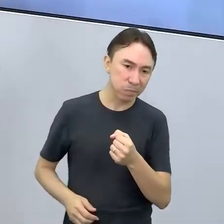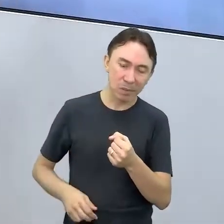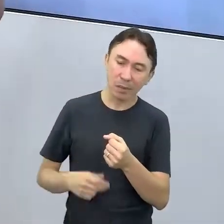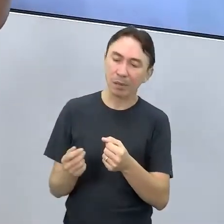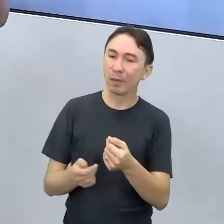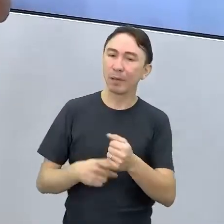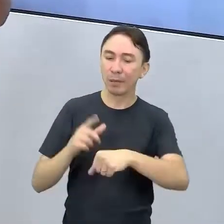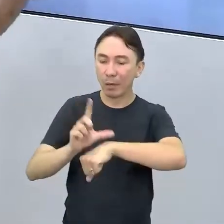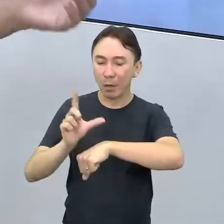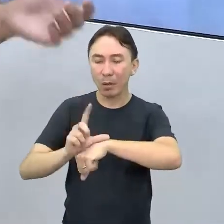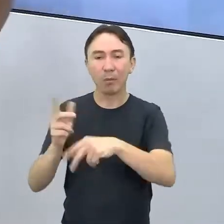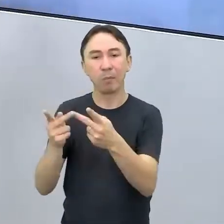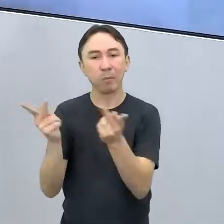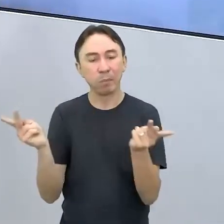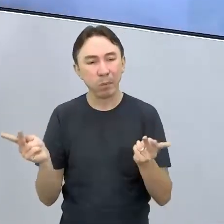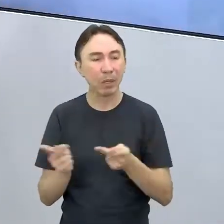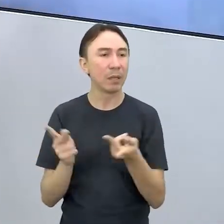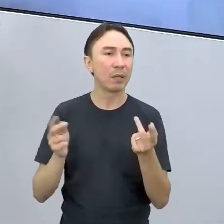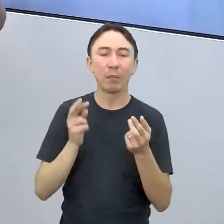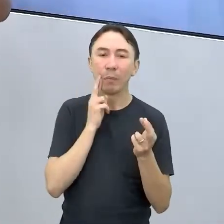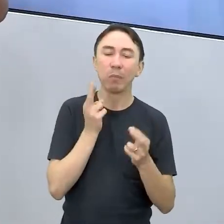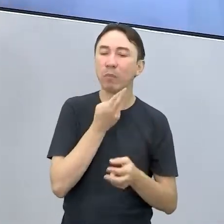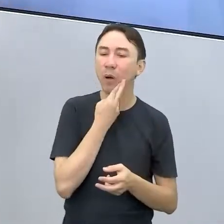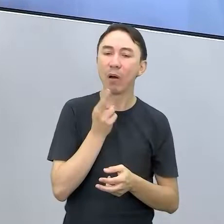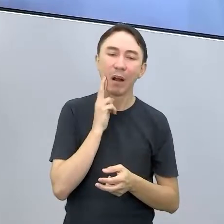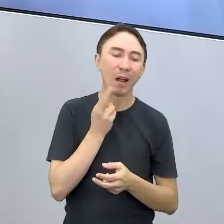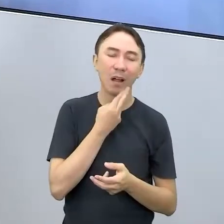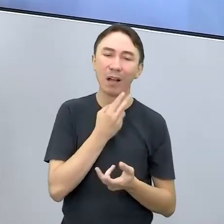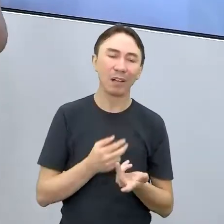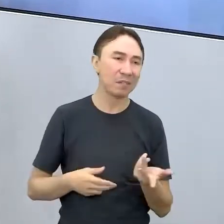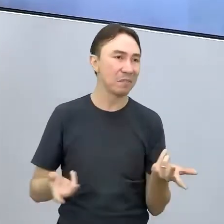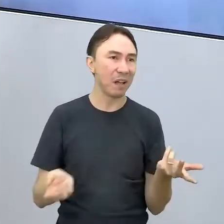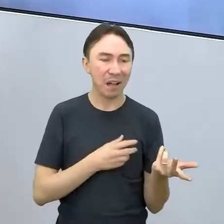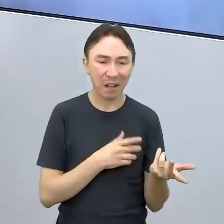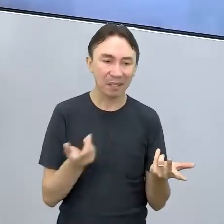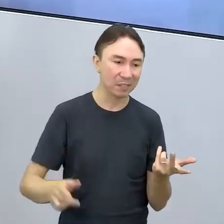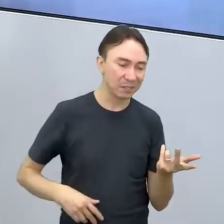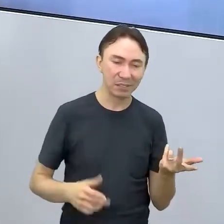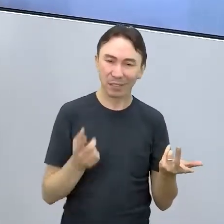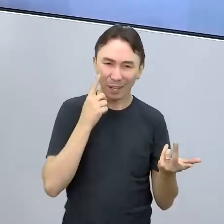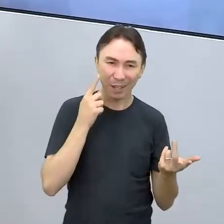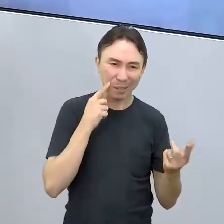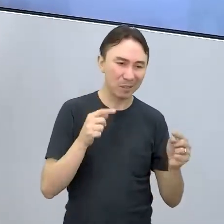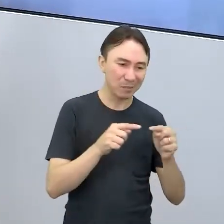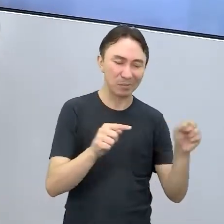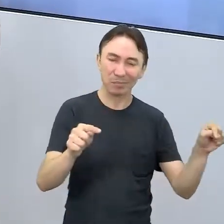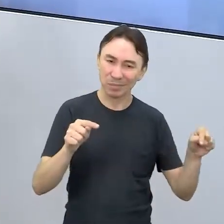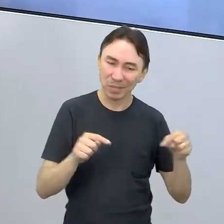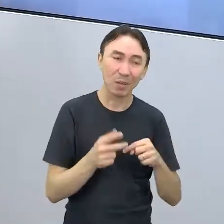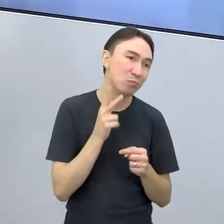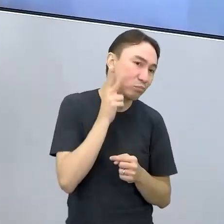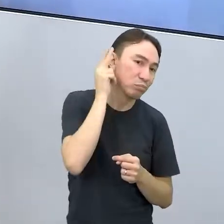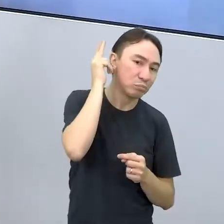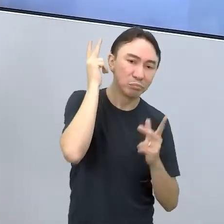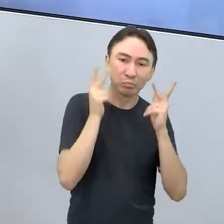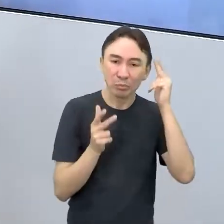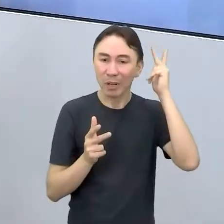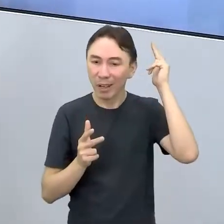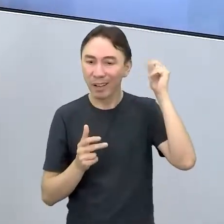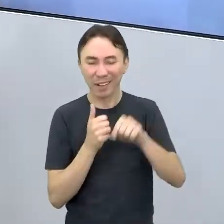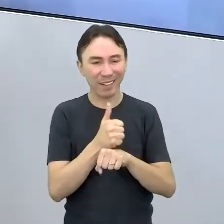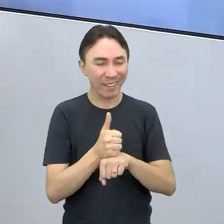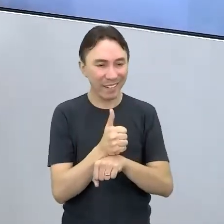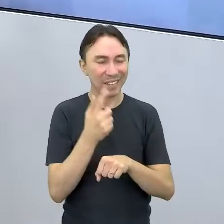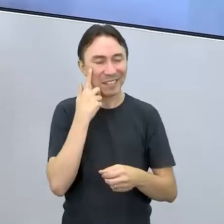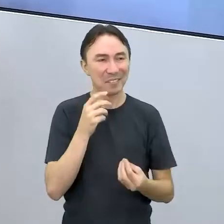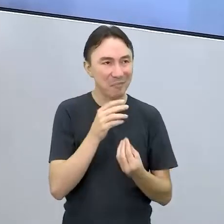salão de cabeleireiro, né? Então, tem muita gente que sempre pensa em gerar lucro. E aí, a pergunta que vem é essa,